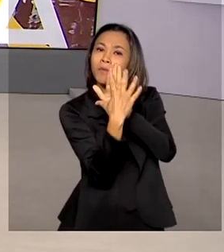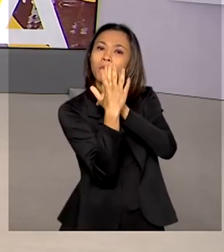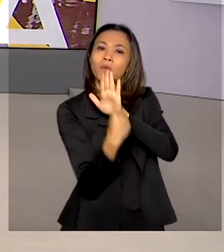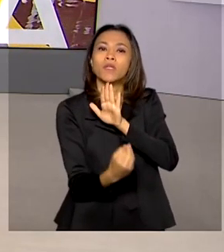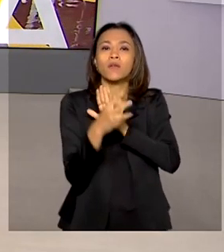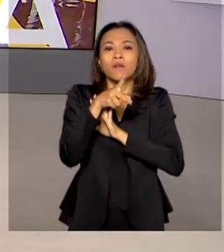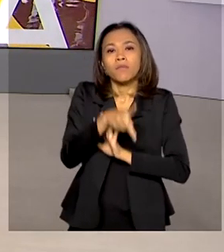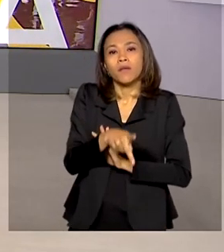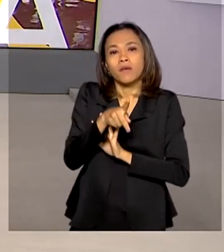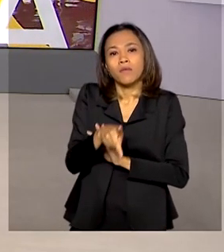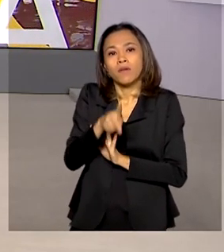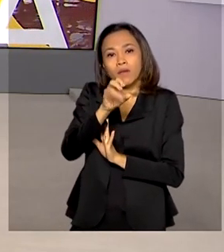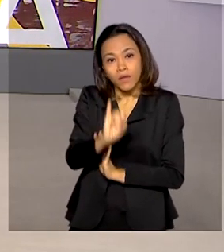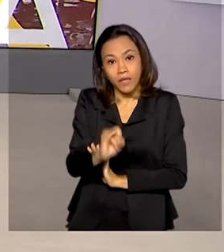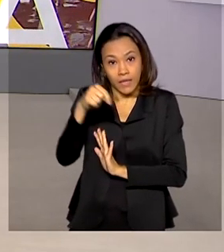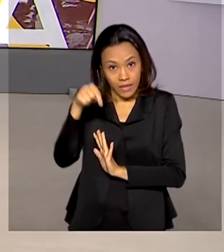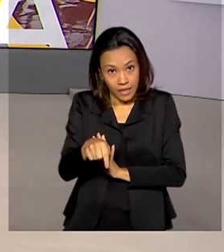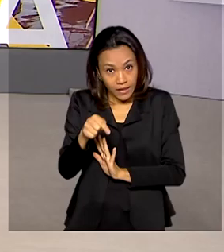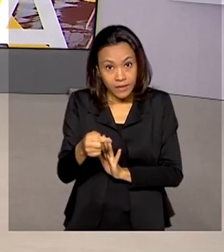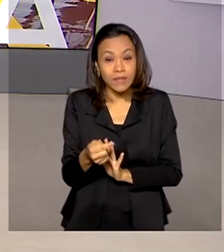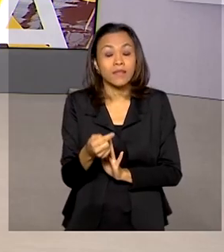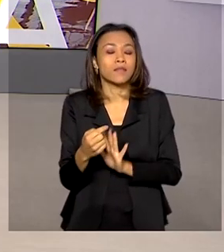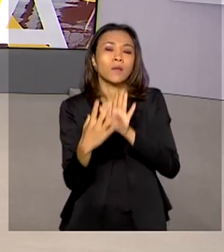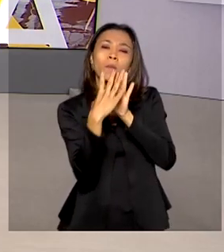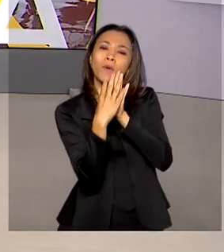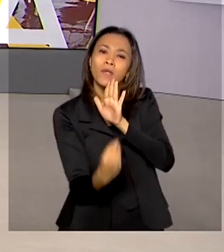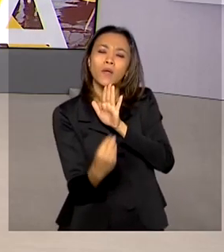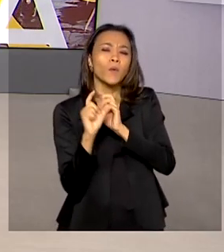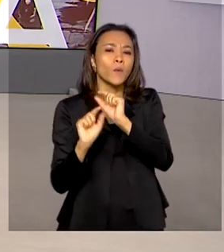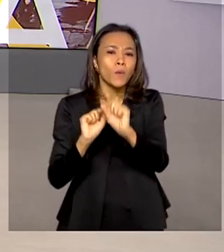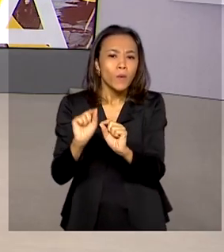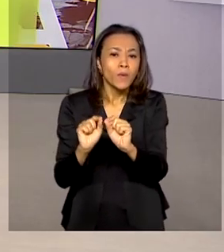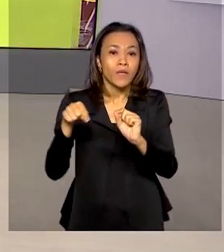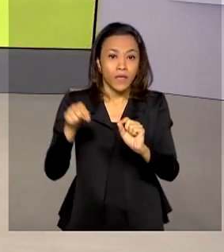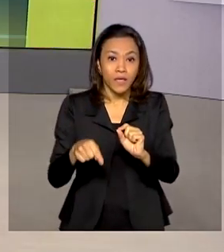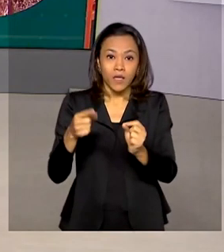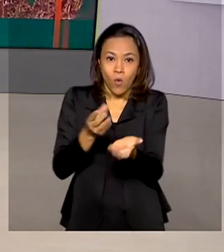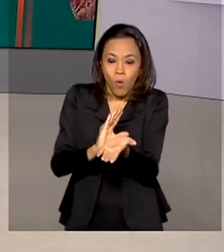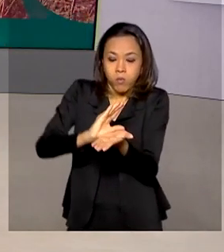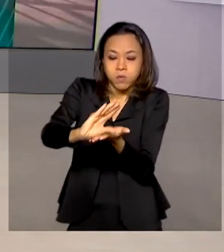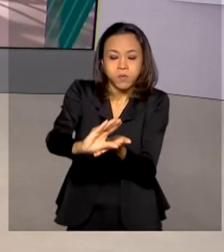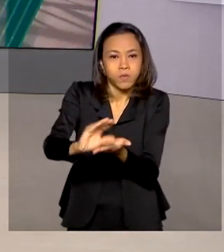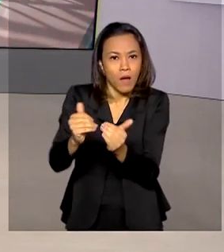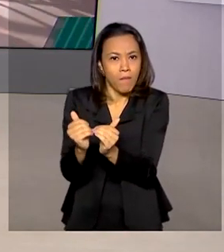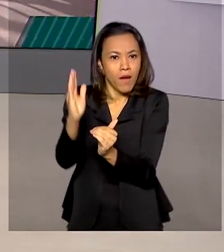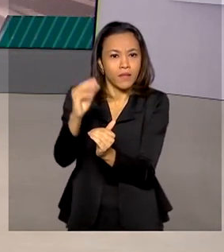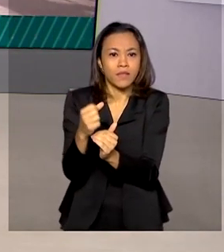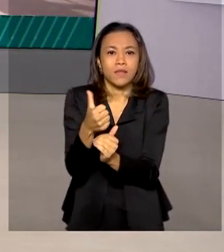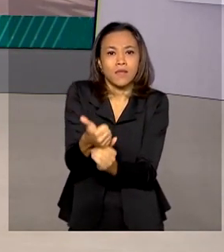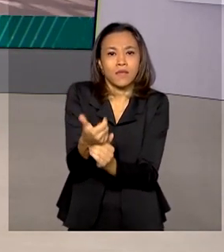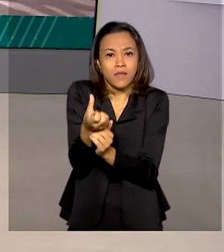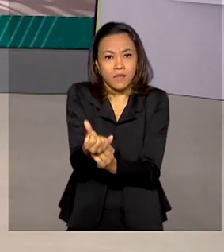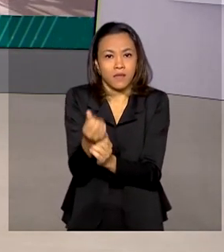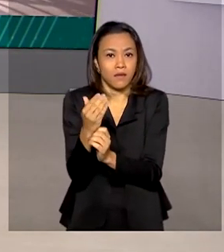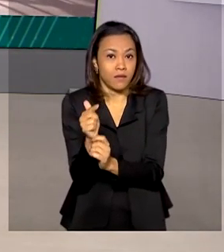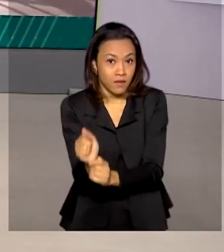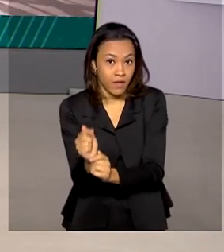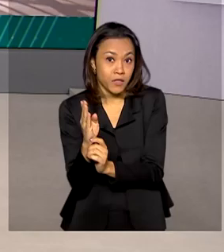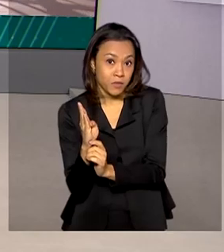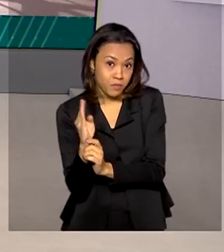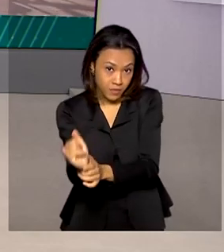PPI. Nessas concessões, a expectativa é que os investimentos superem 167 bilhões de reais,